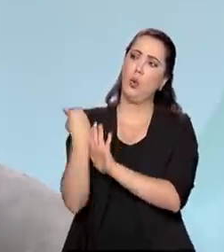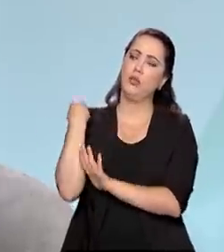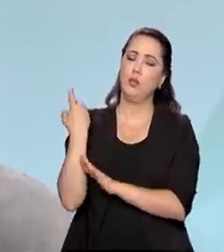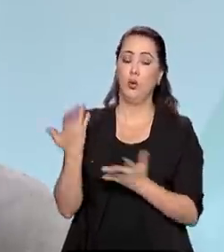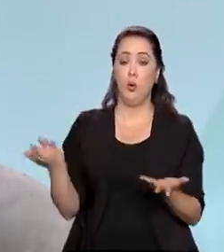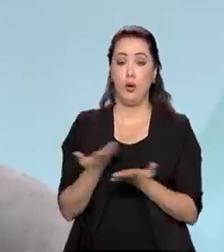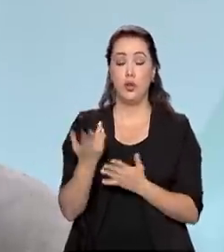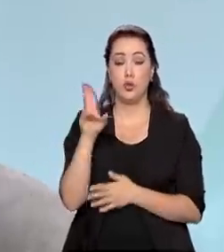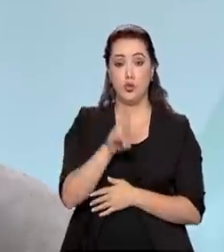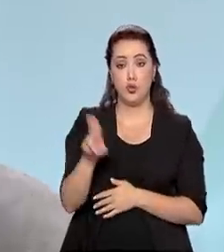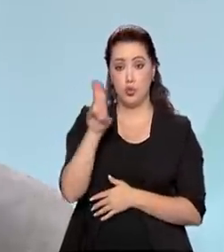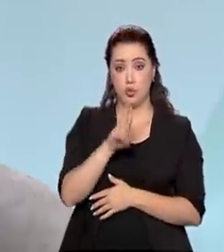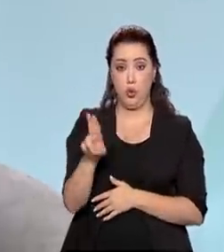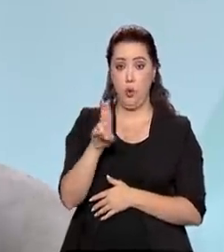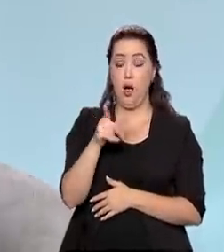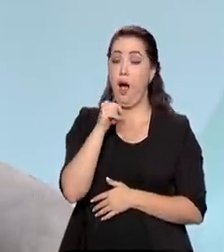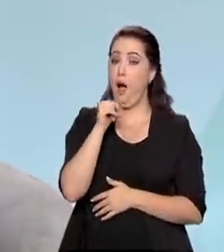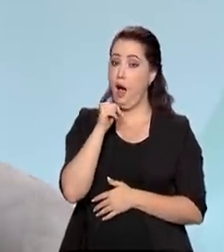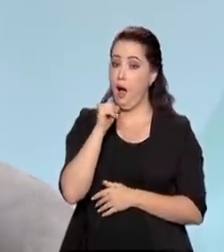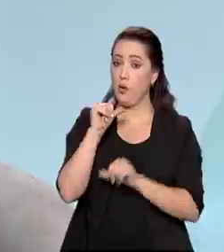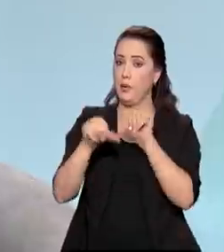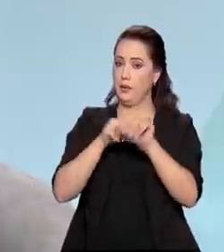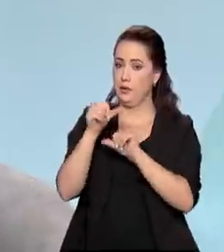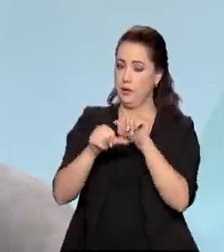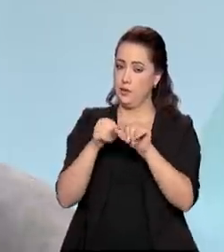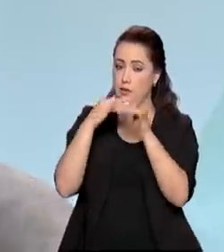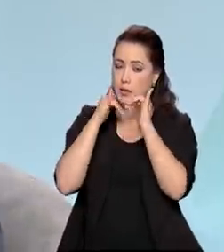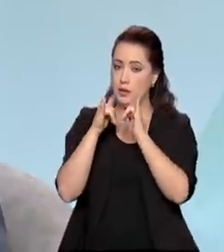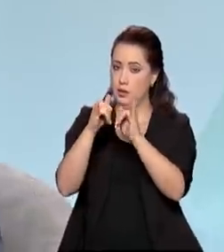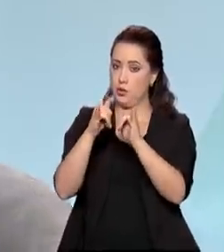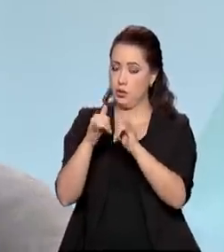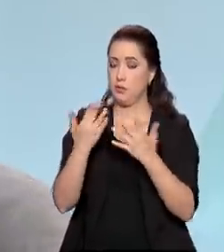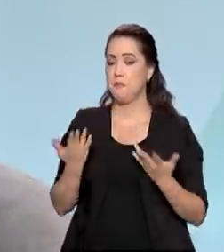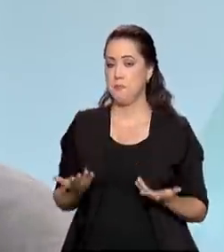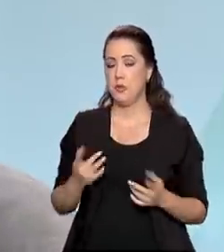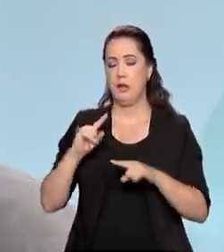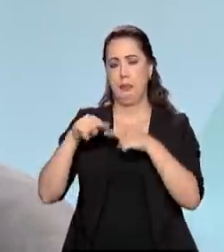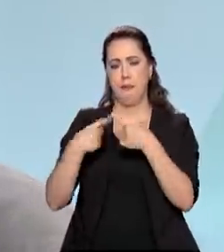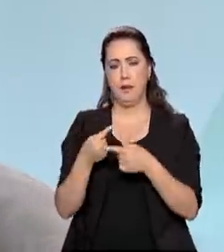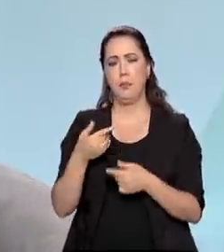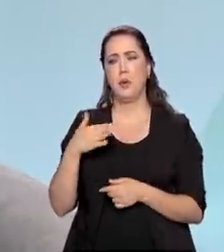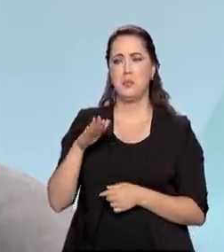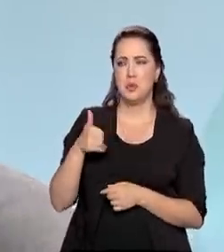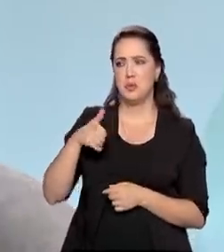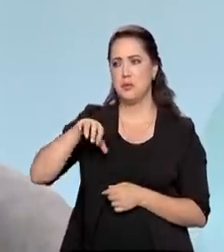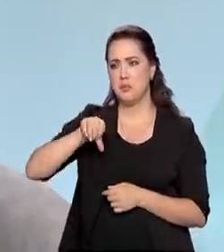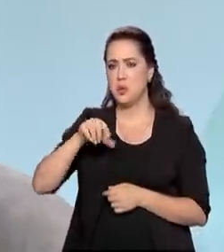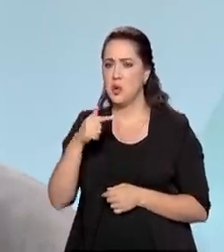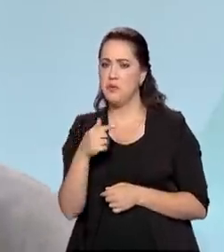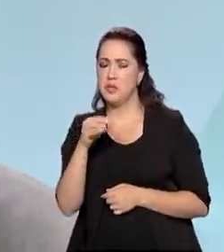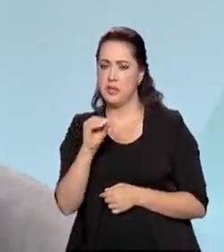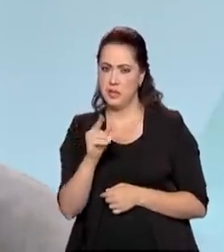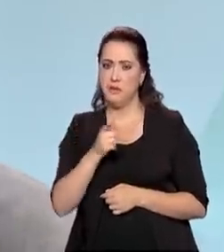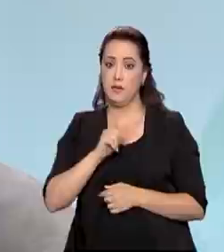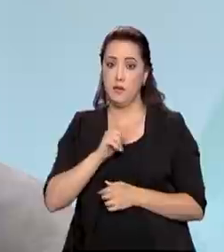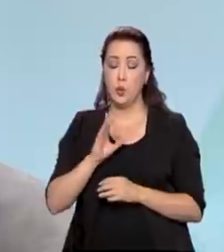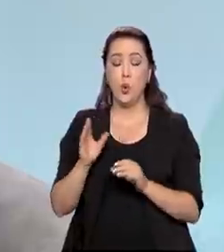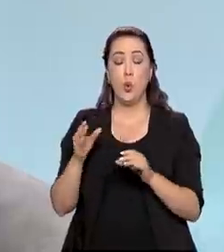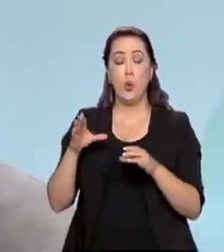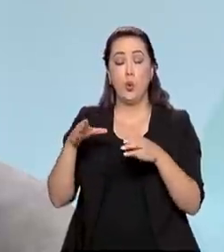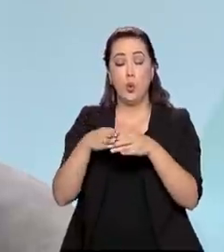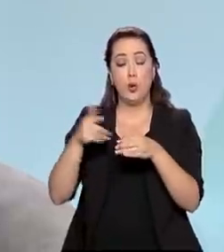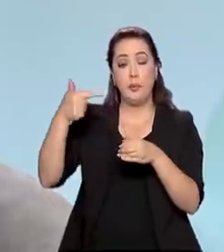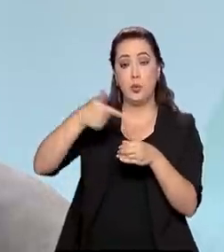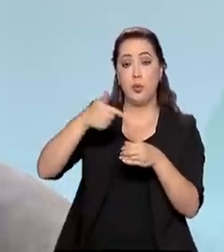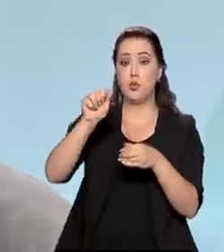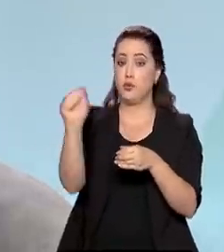hidroeletricidade para atender os nossos processos produtivos. Depois tivemos, na década de 70, o pró-álcool, que, para enfrentar